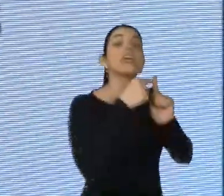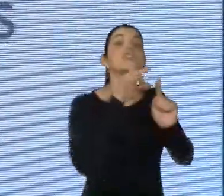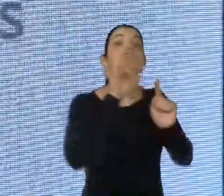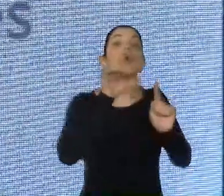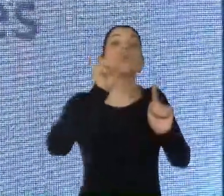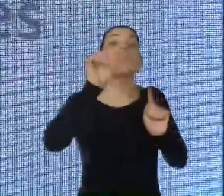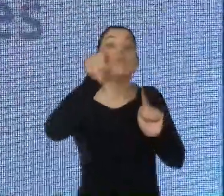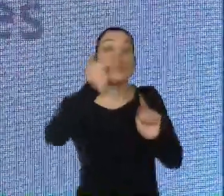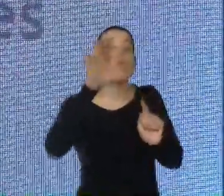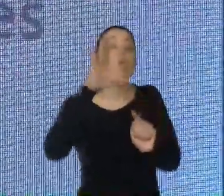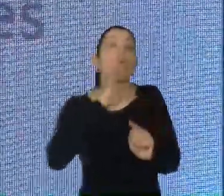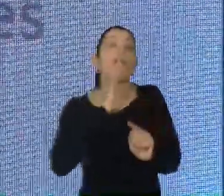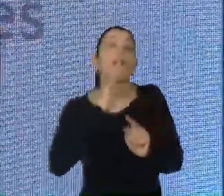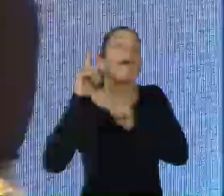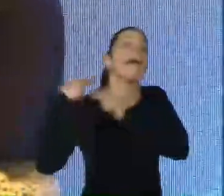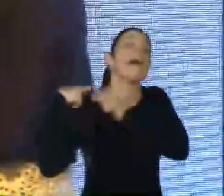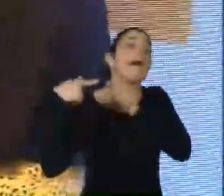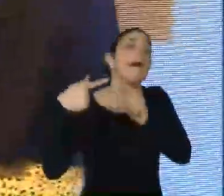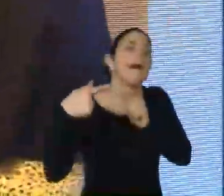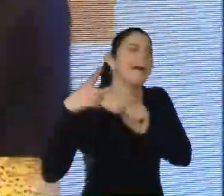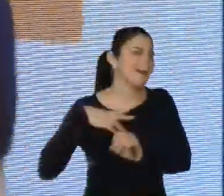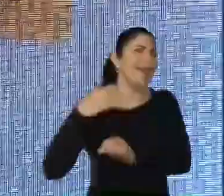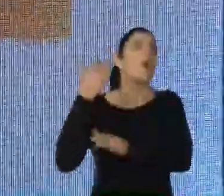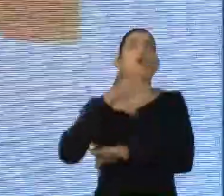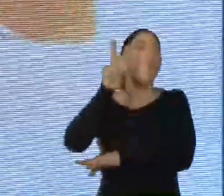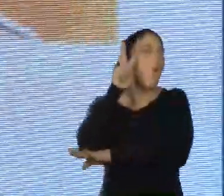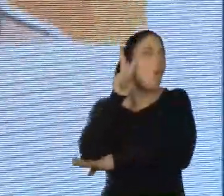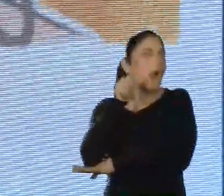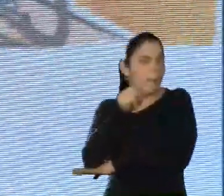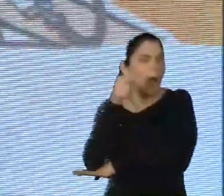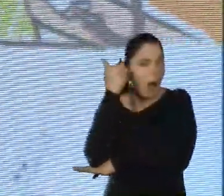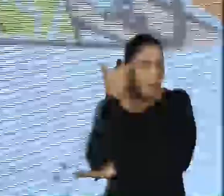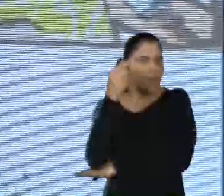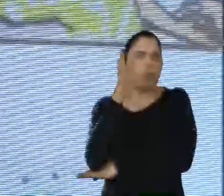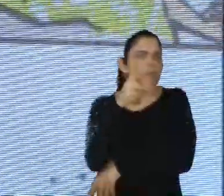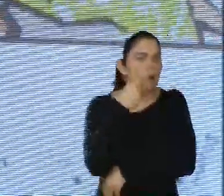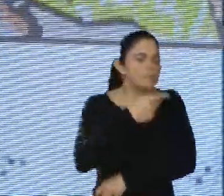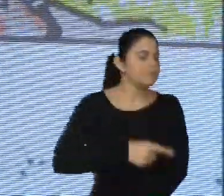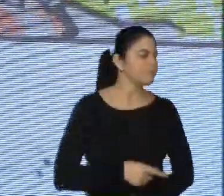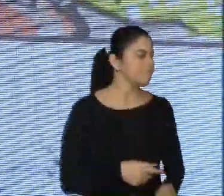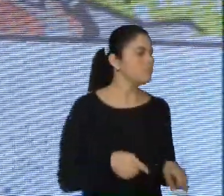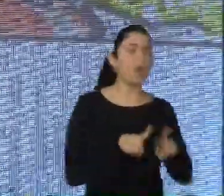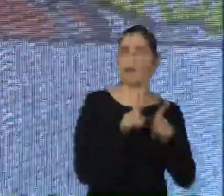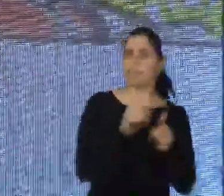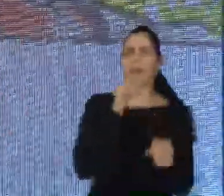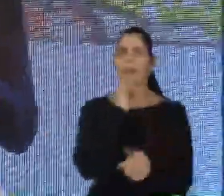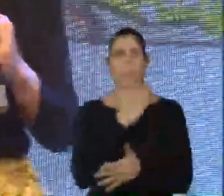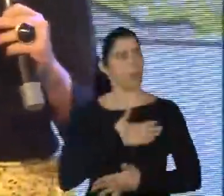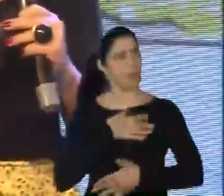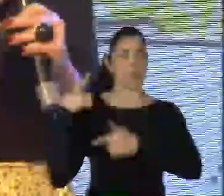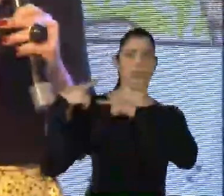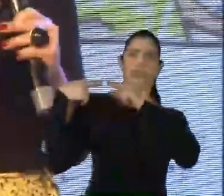clássica, também hoje existe um mundo de possibilidades. Por exemplo, conhecendo a genética clássica, eu